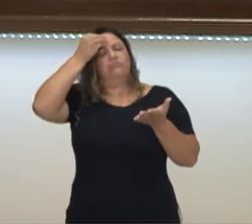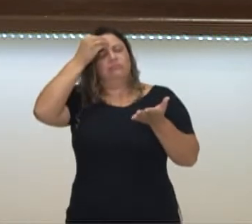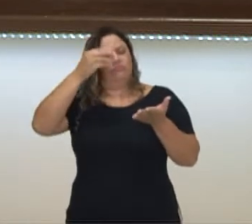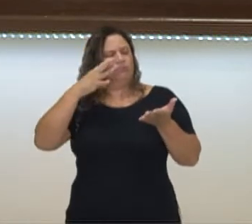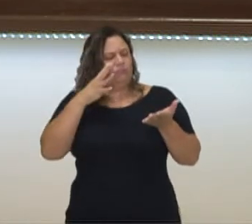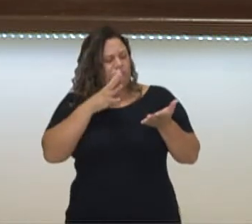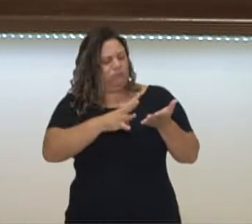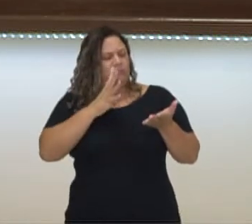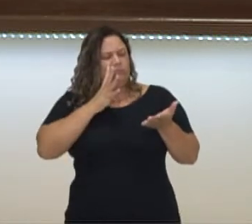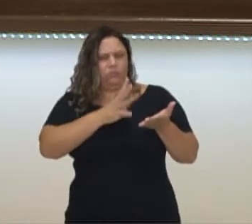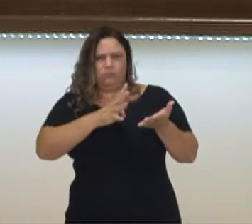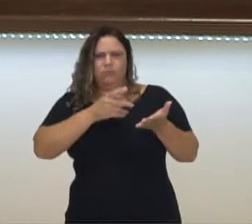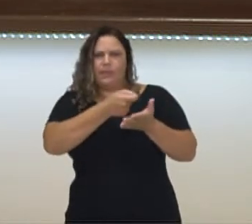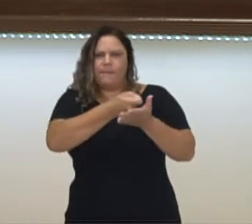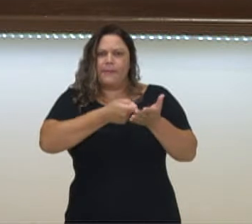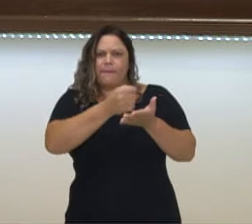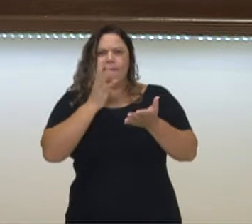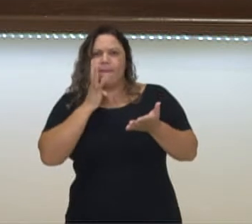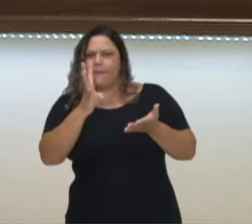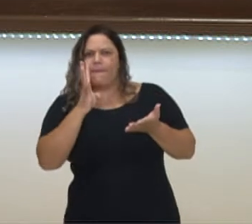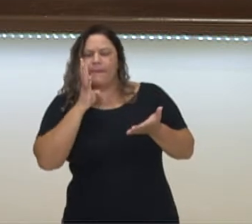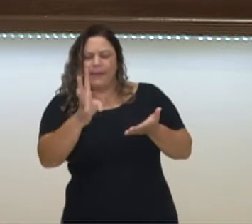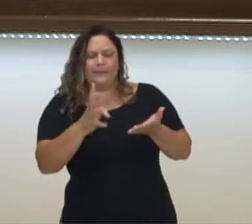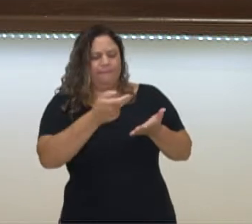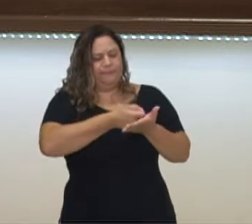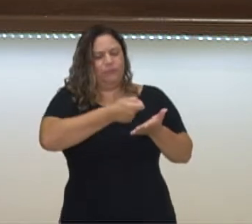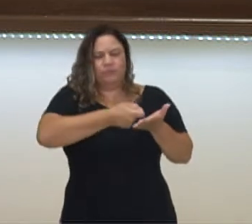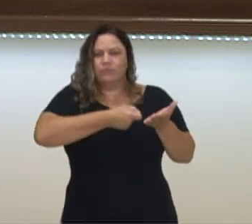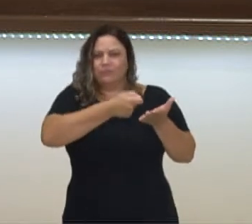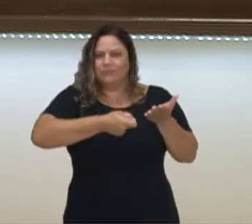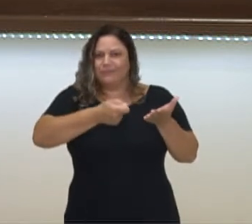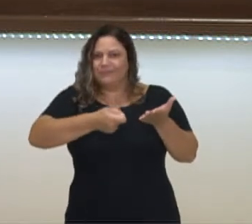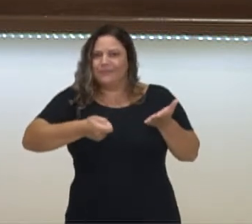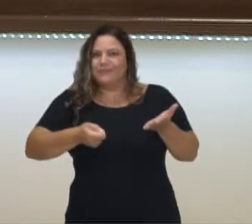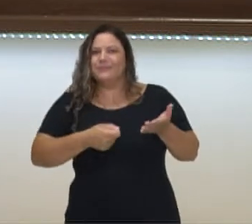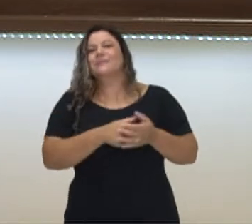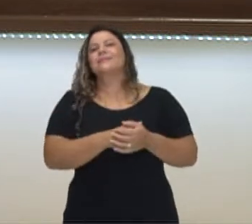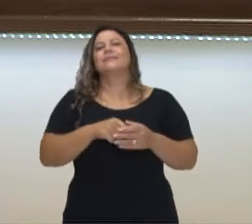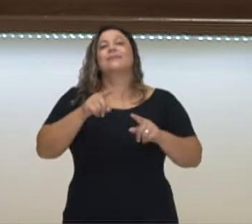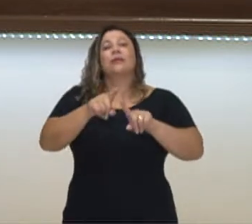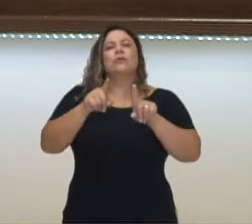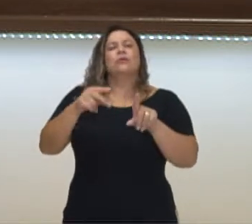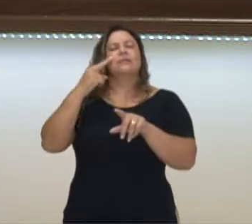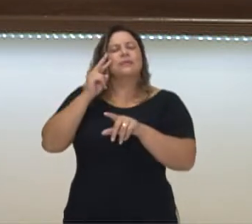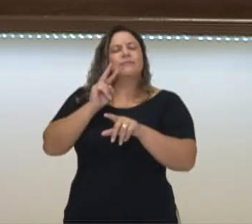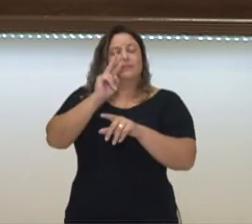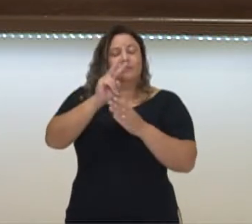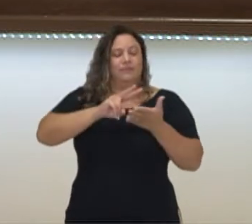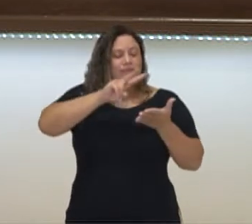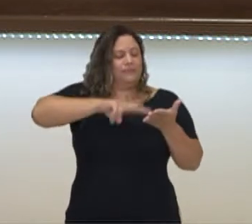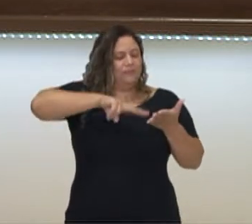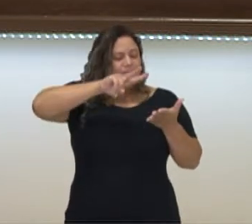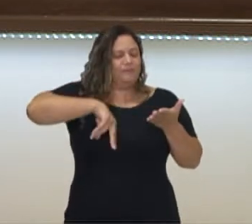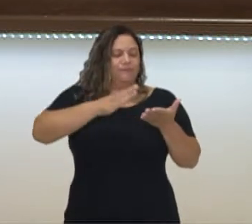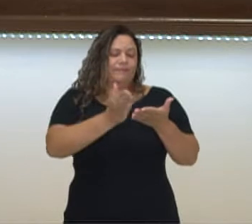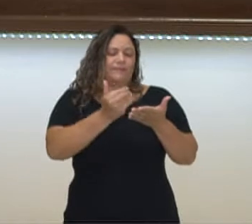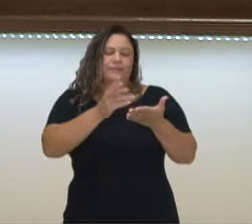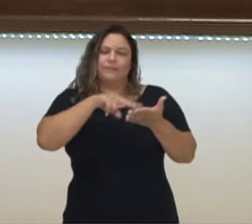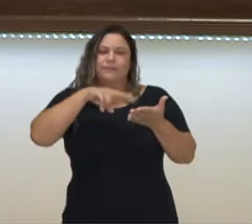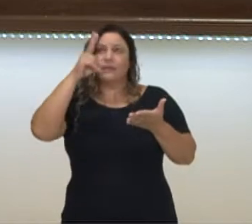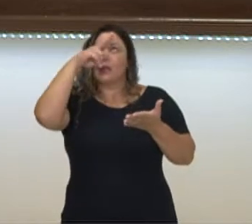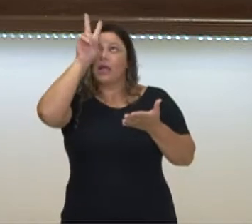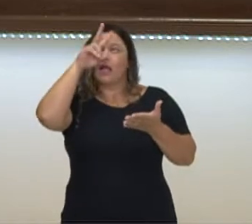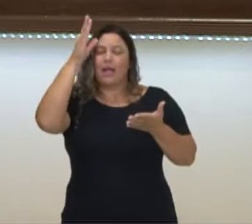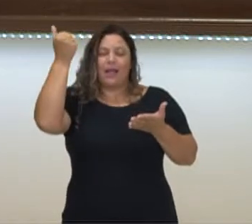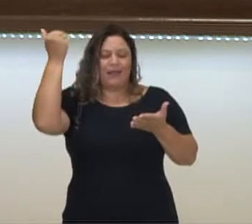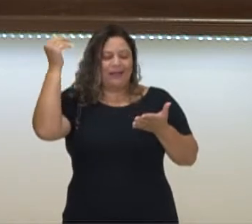concentrado, você está prestando atenção e quando você quiser ver as suas anotações, você vai lembrando,